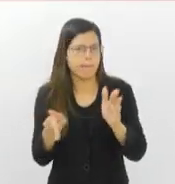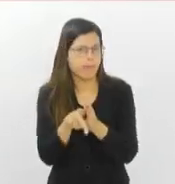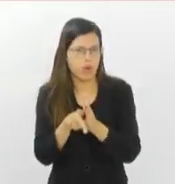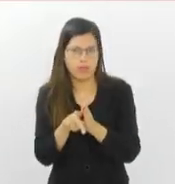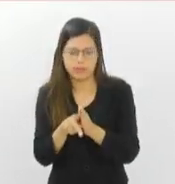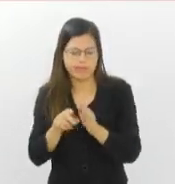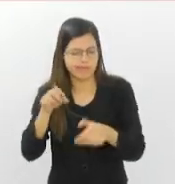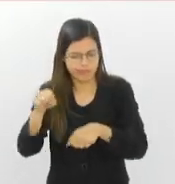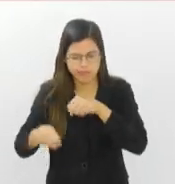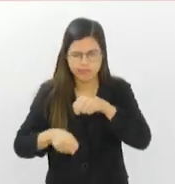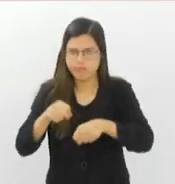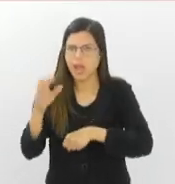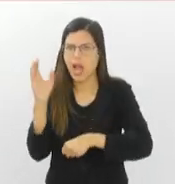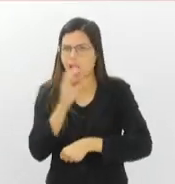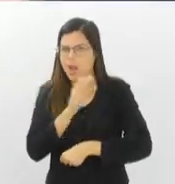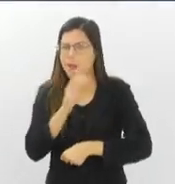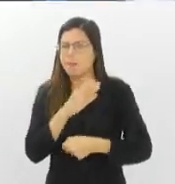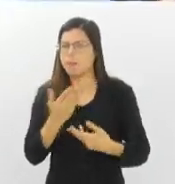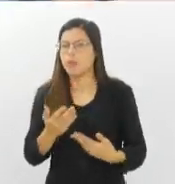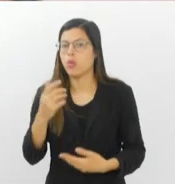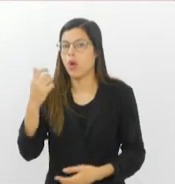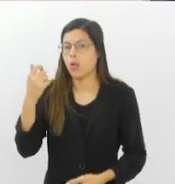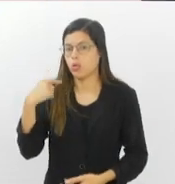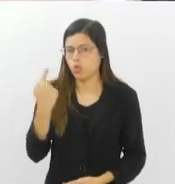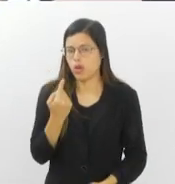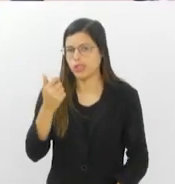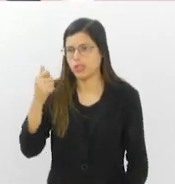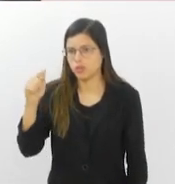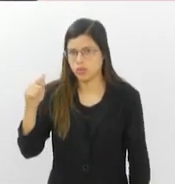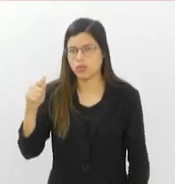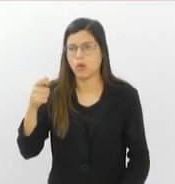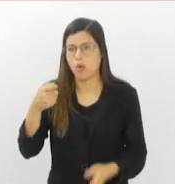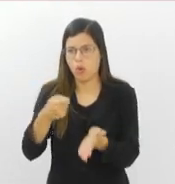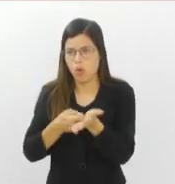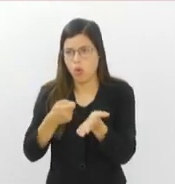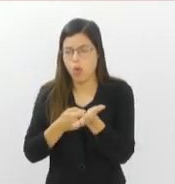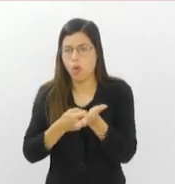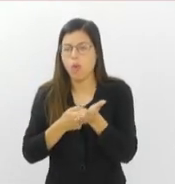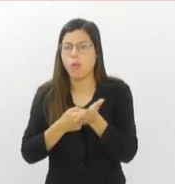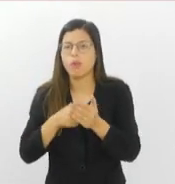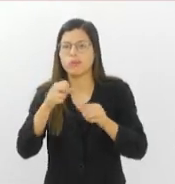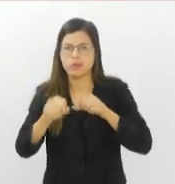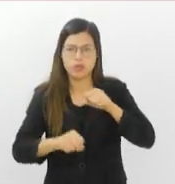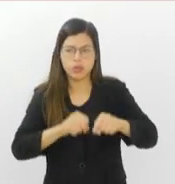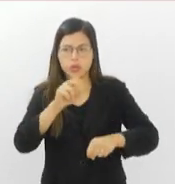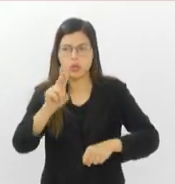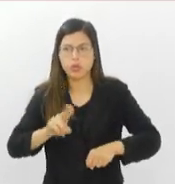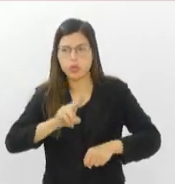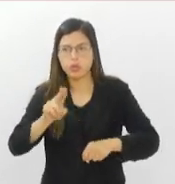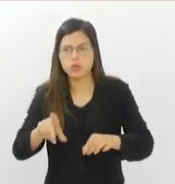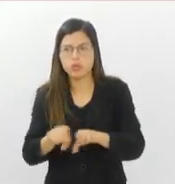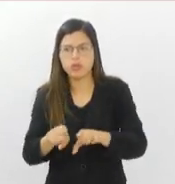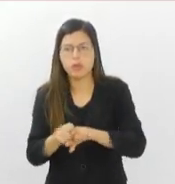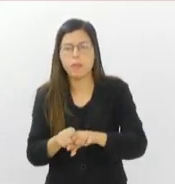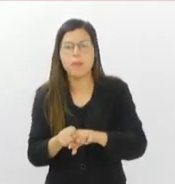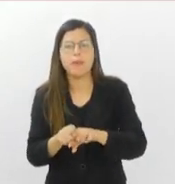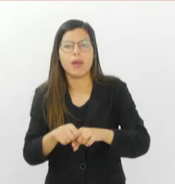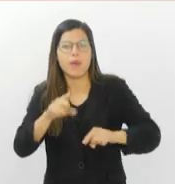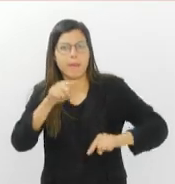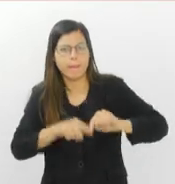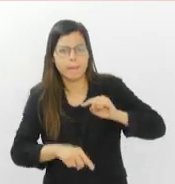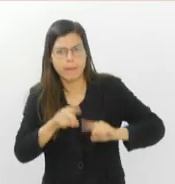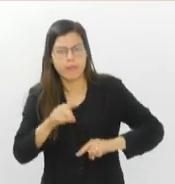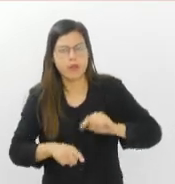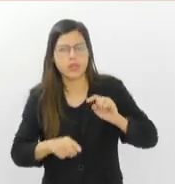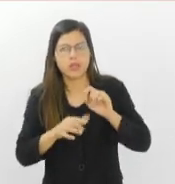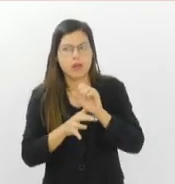Então, como associação, a gente cobra muito dos ciclistas também que utilizem o equipamento de segurança, que estejam sinalizados